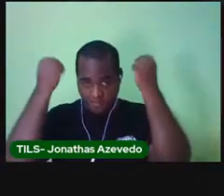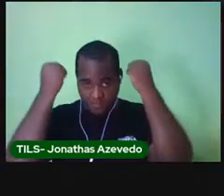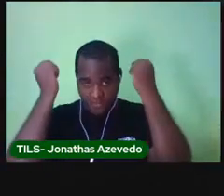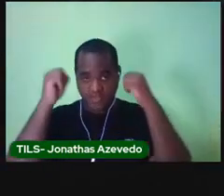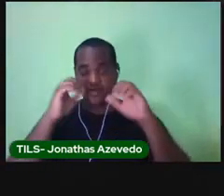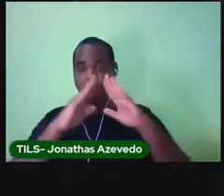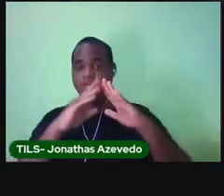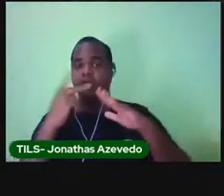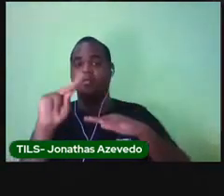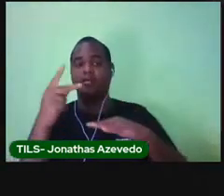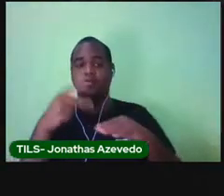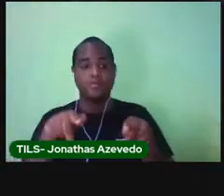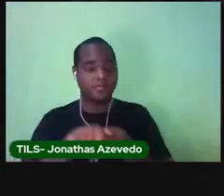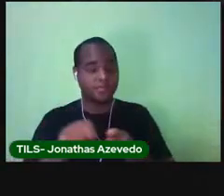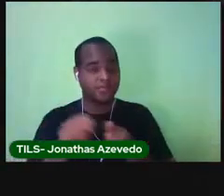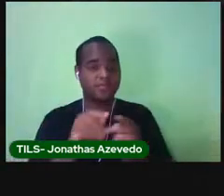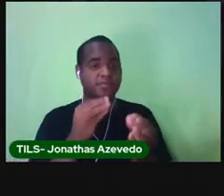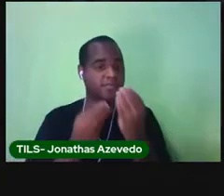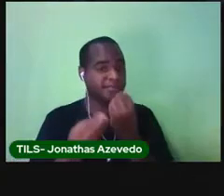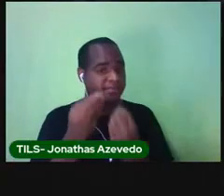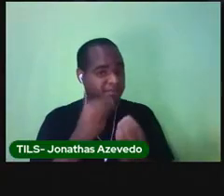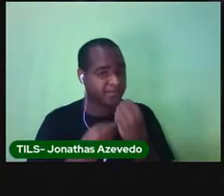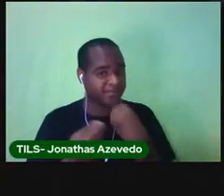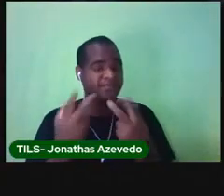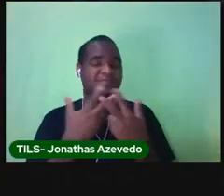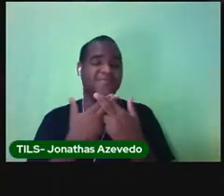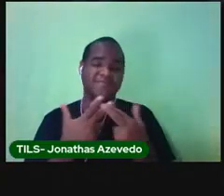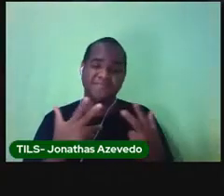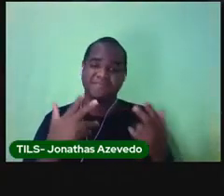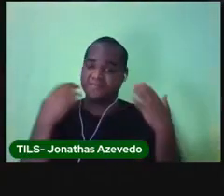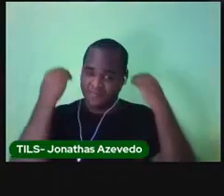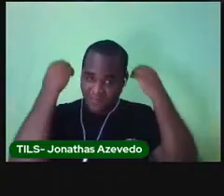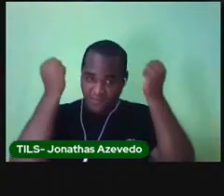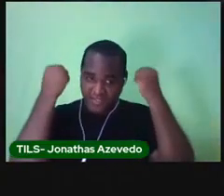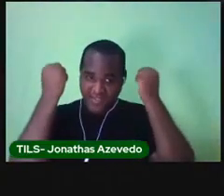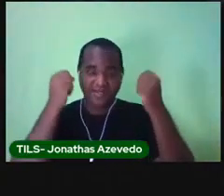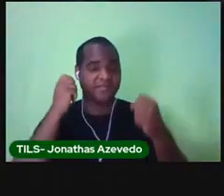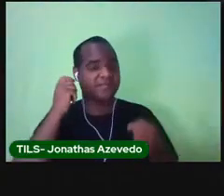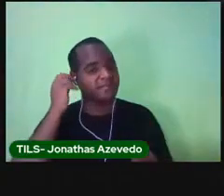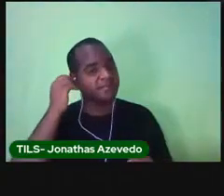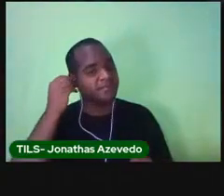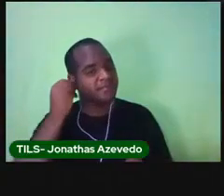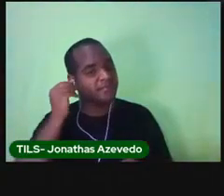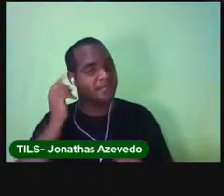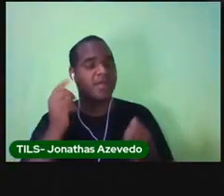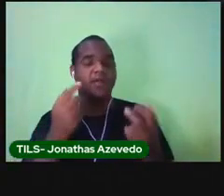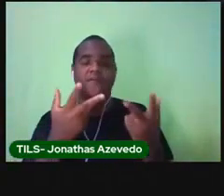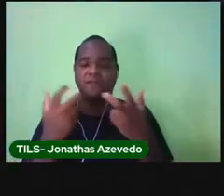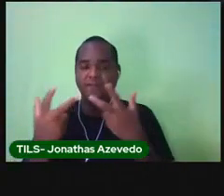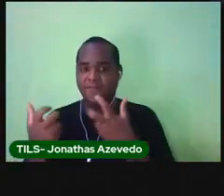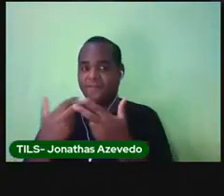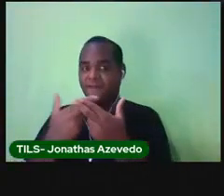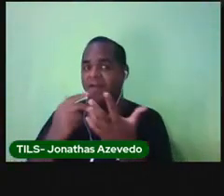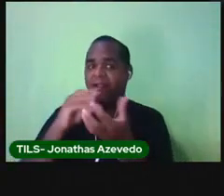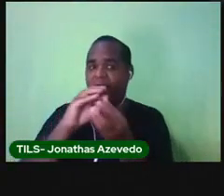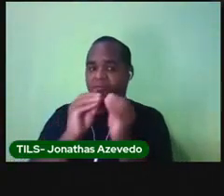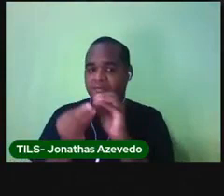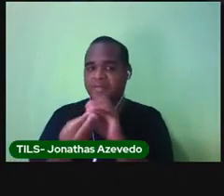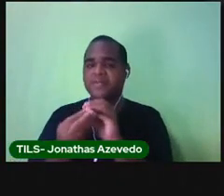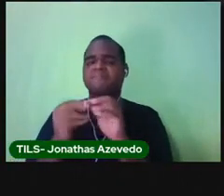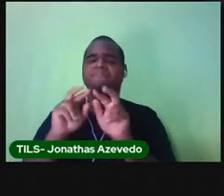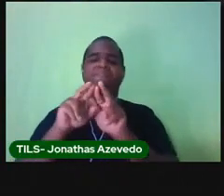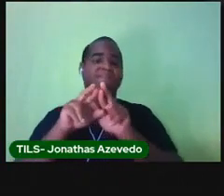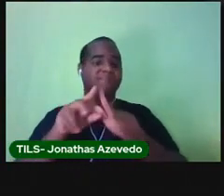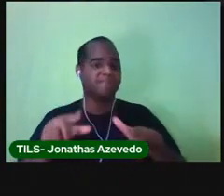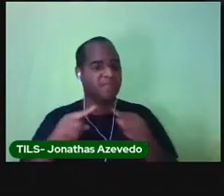vão fazer comidinhas para as bonecas. Viu? Esse tipo de bilhete é diferente